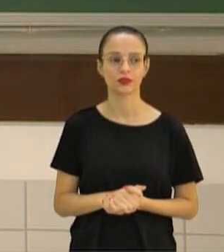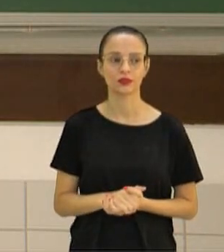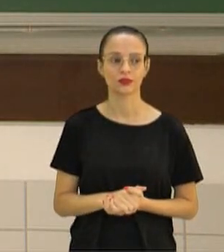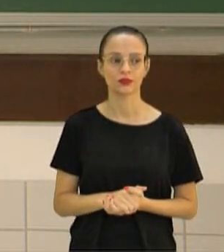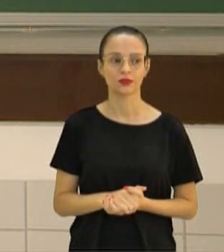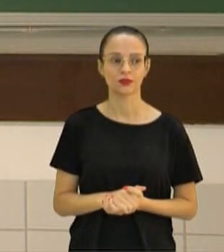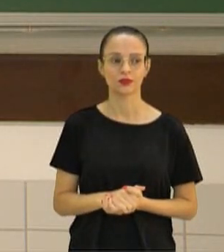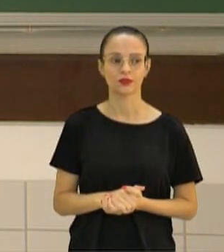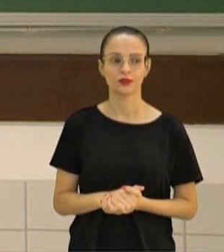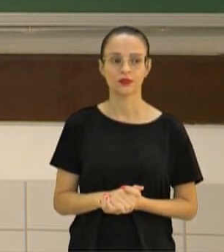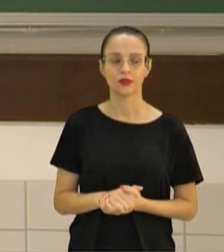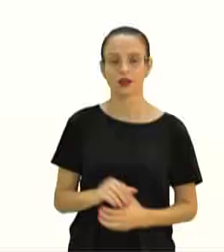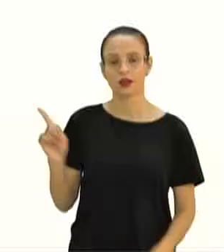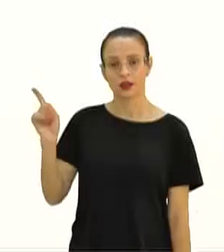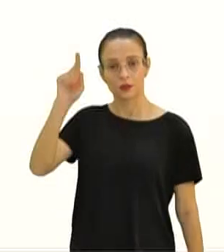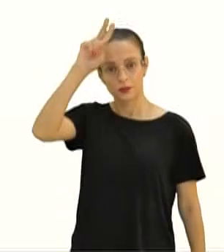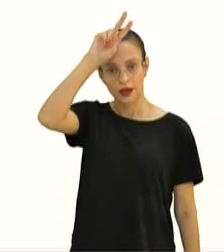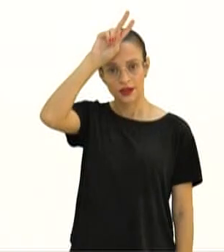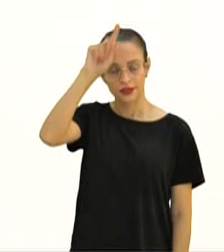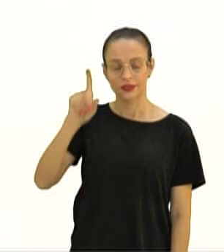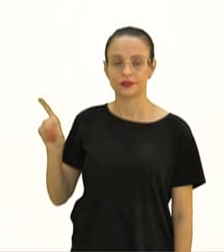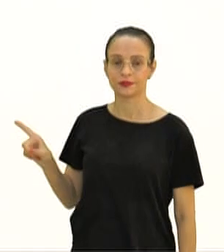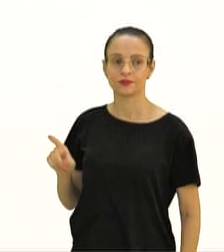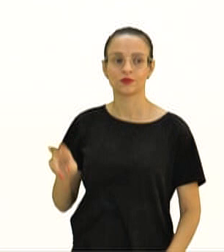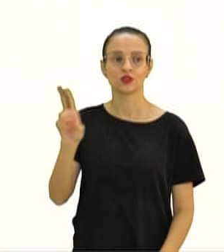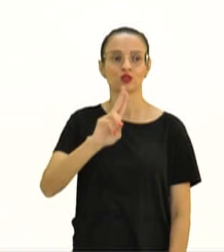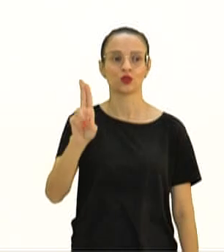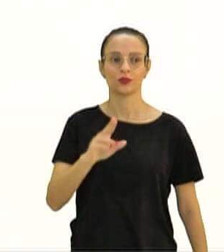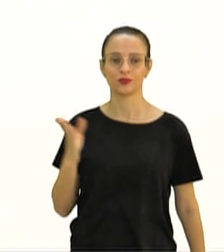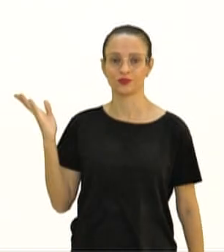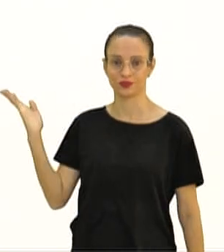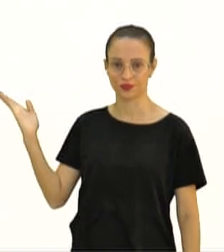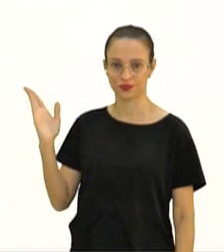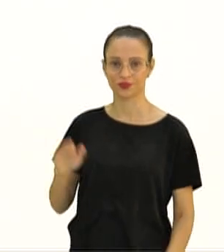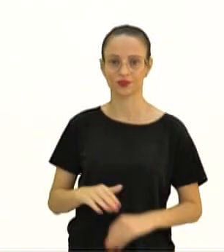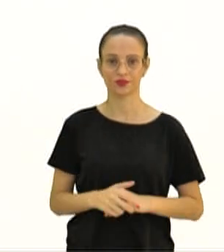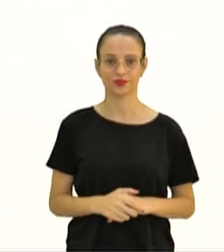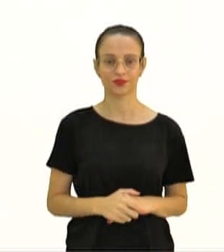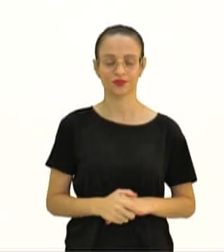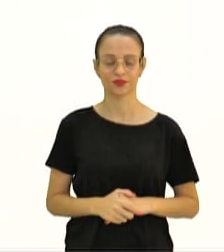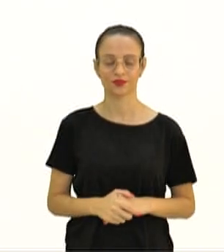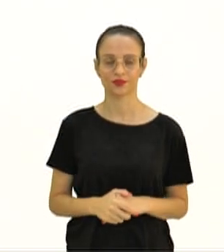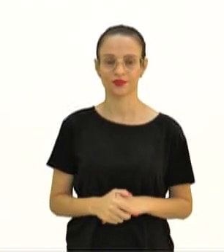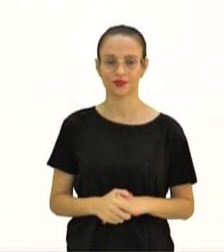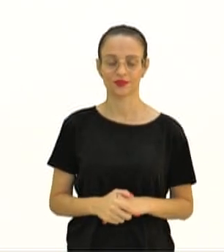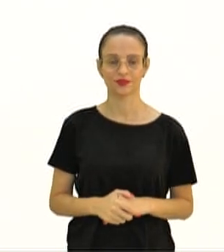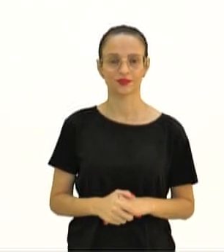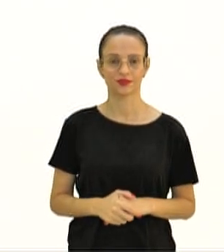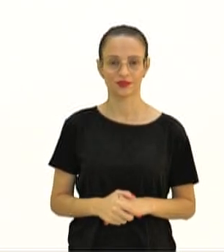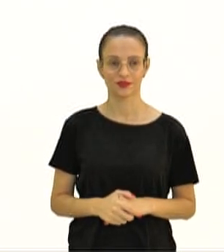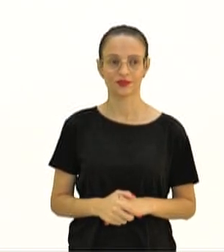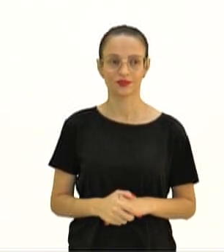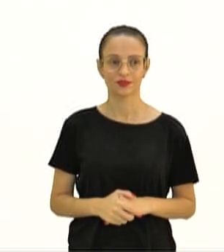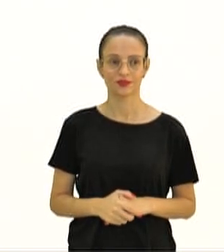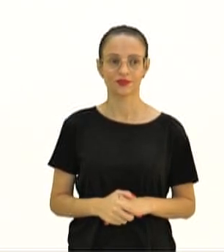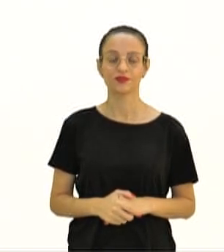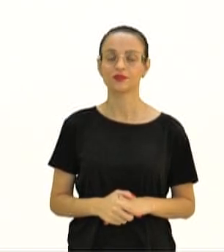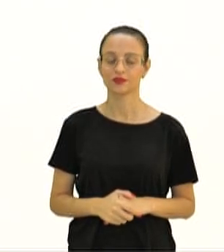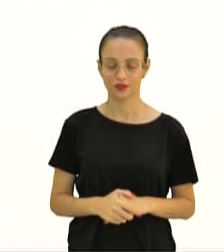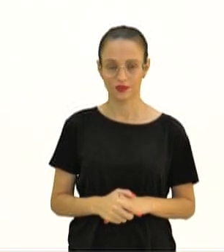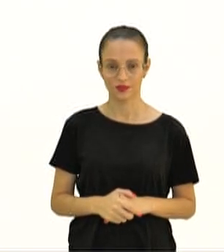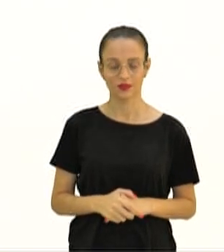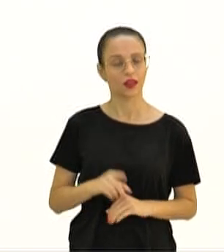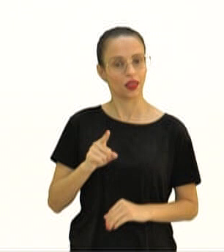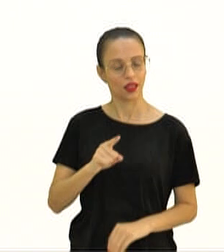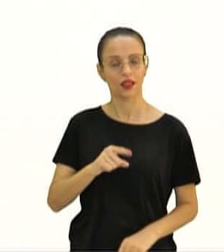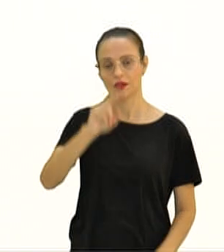científicos, por exemplo, da barata. O nome científico da barata é periplaneta americana. Então, é ser